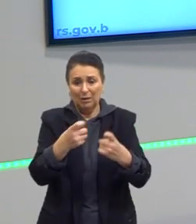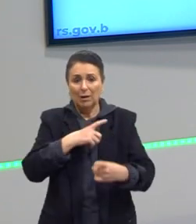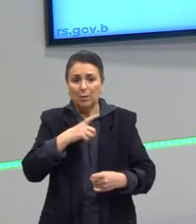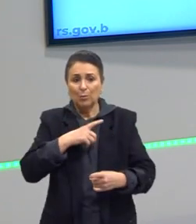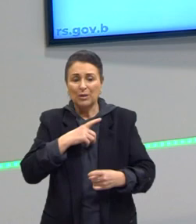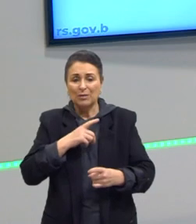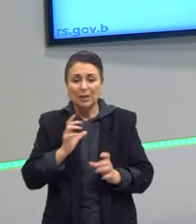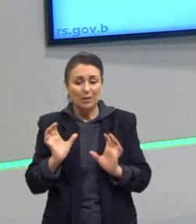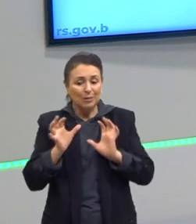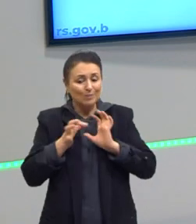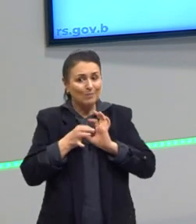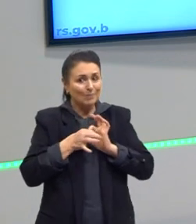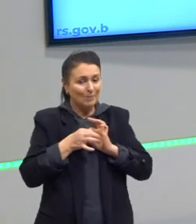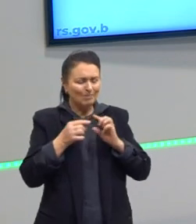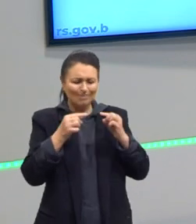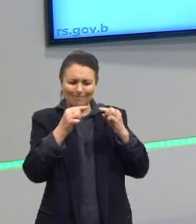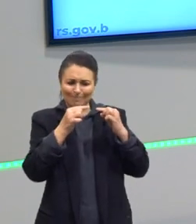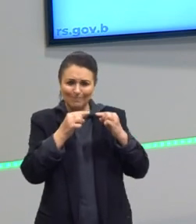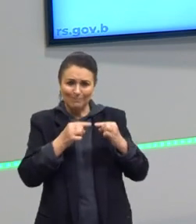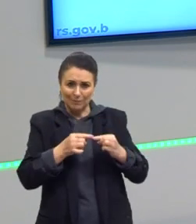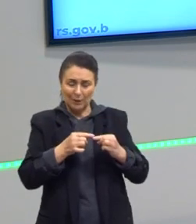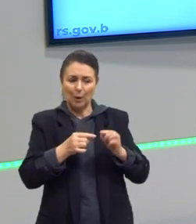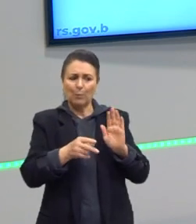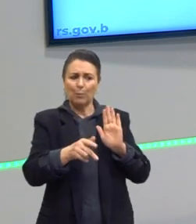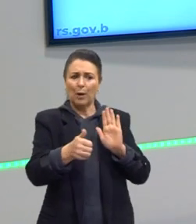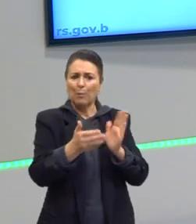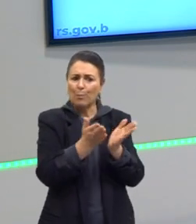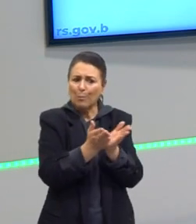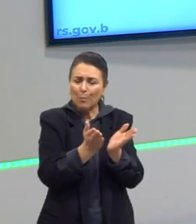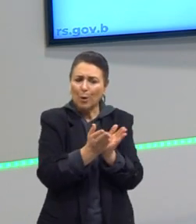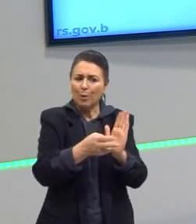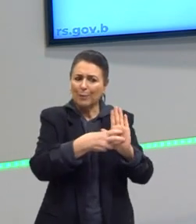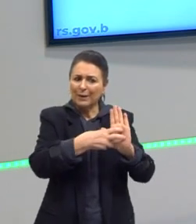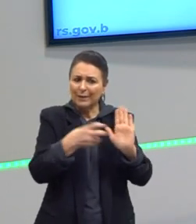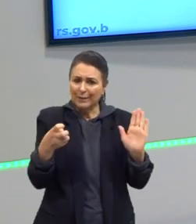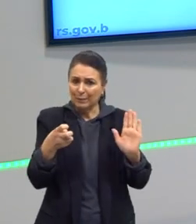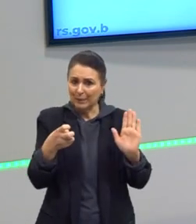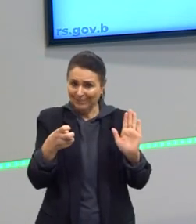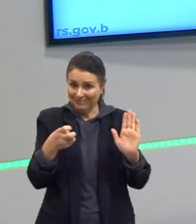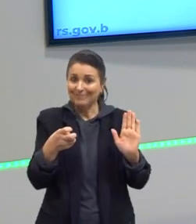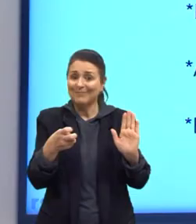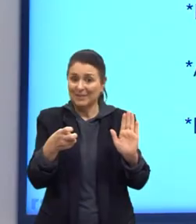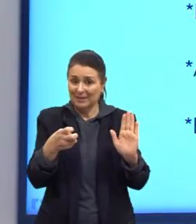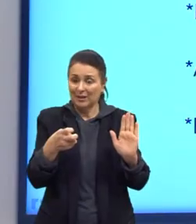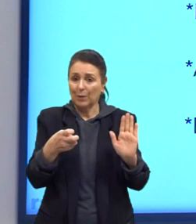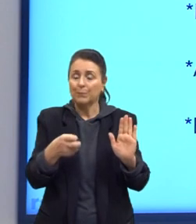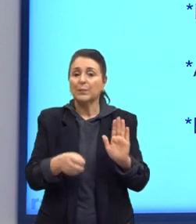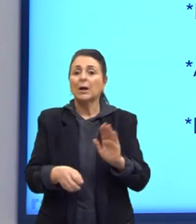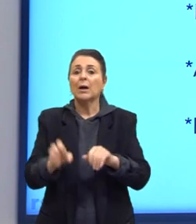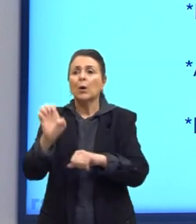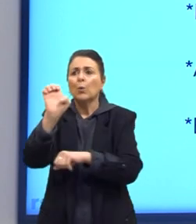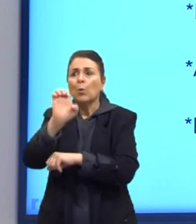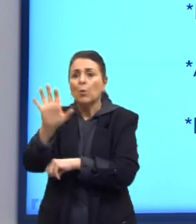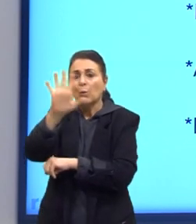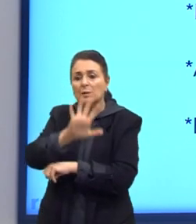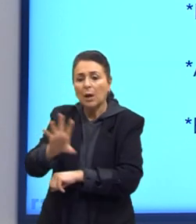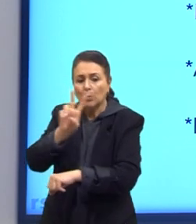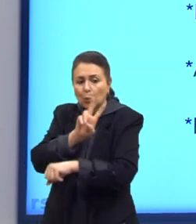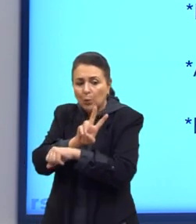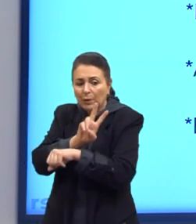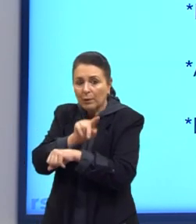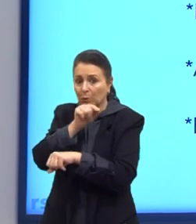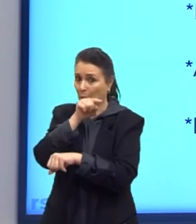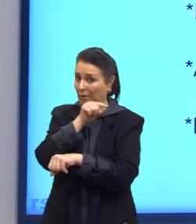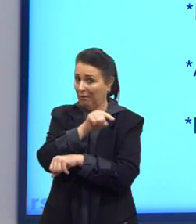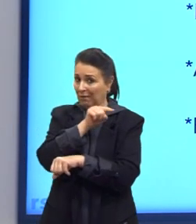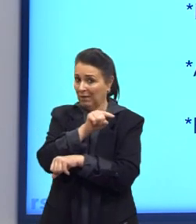associação da pobreza com a criminalidade, às vezes com cor, etc. Então, olha, o Estado vigilante, muito mais, o